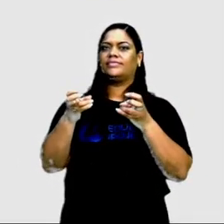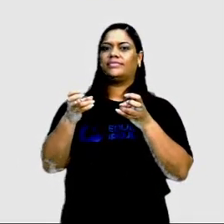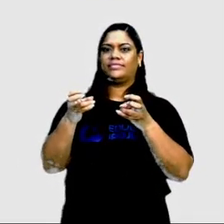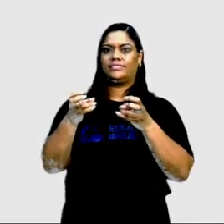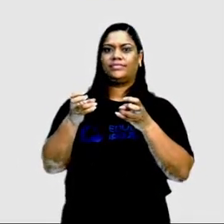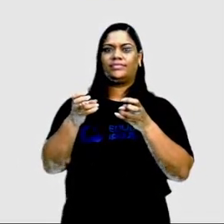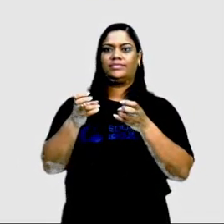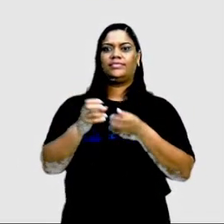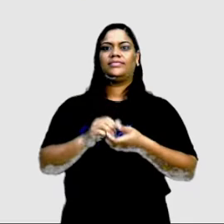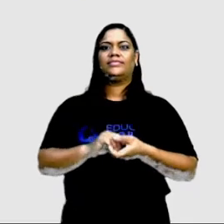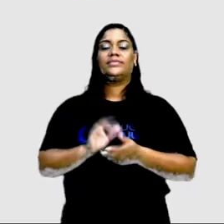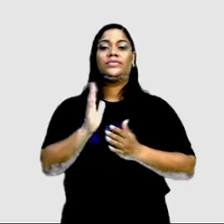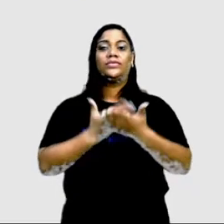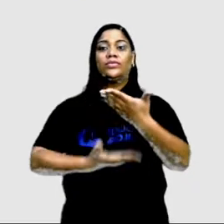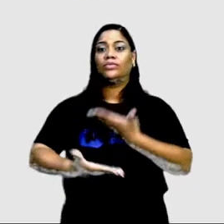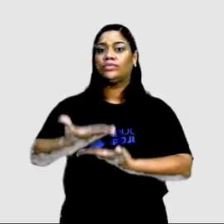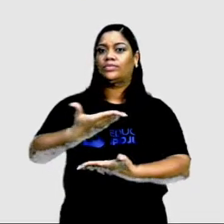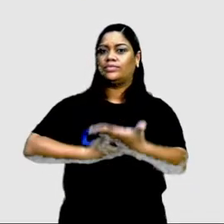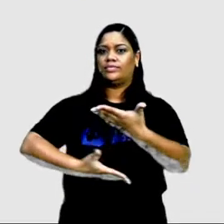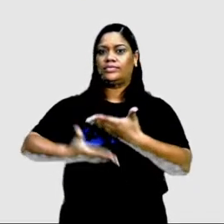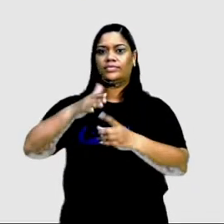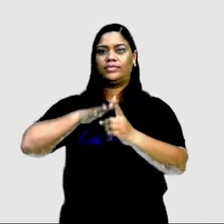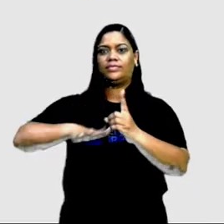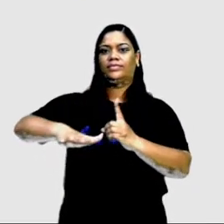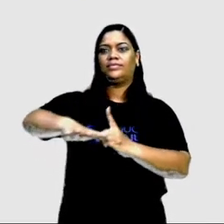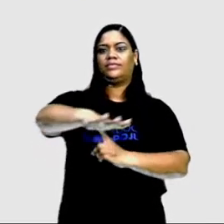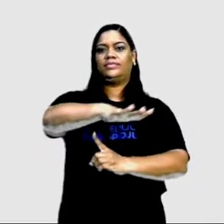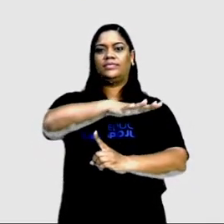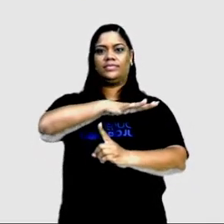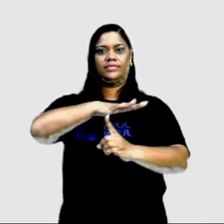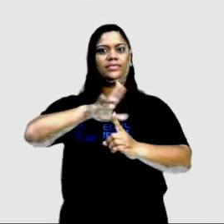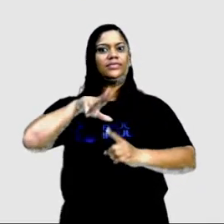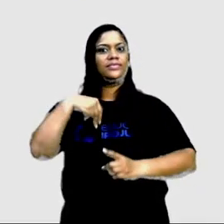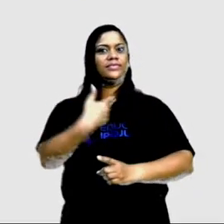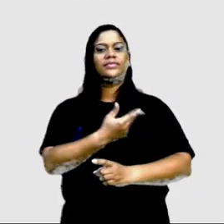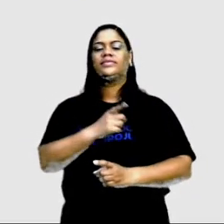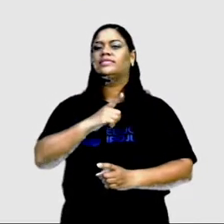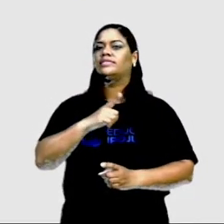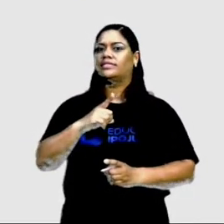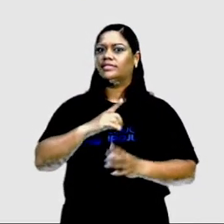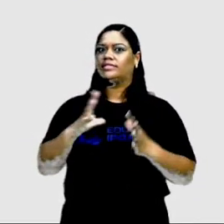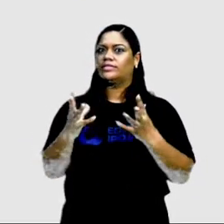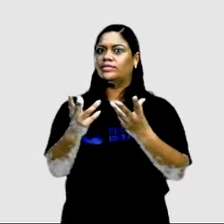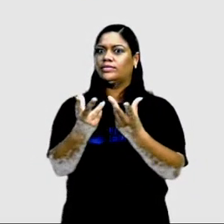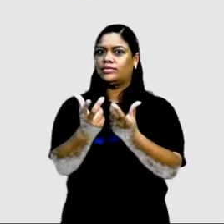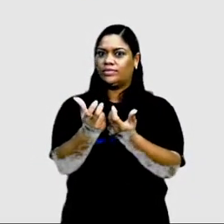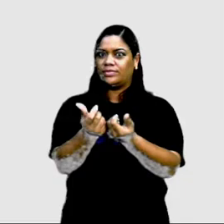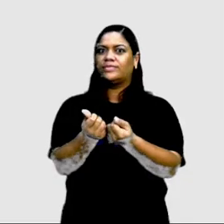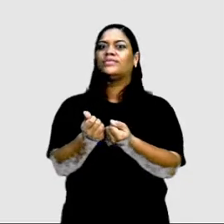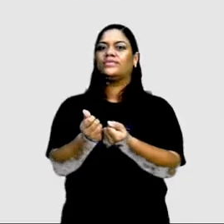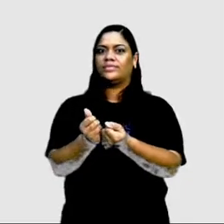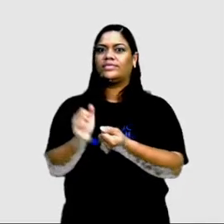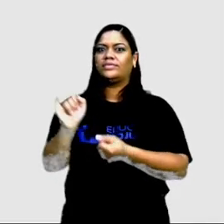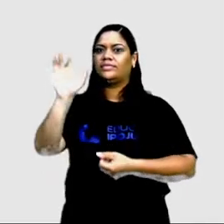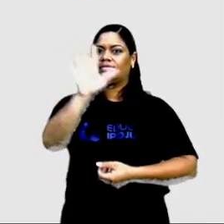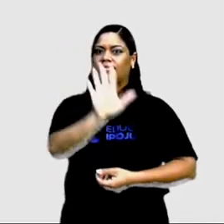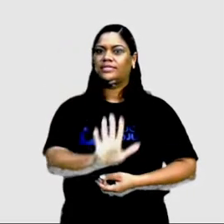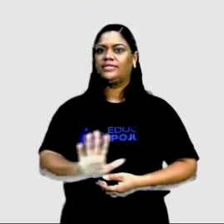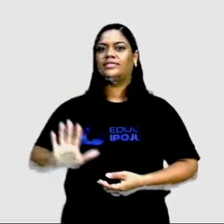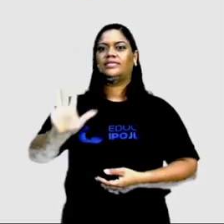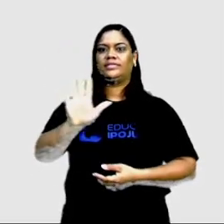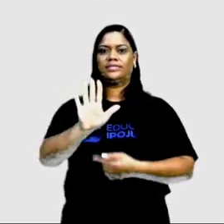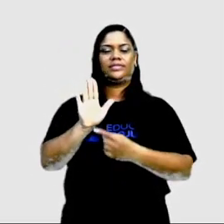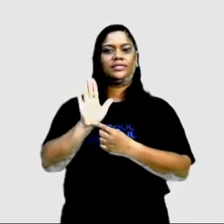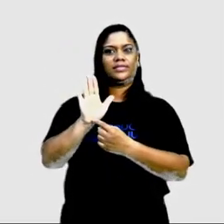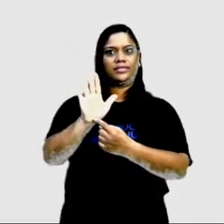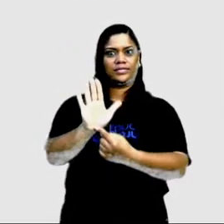para a gente, para o cuidado com o meio ambiente. Então, a gente tem toda a imagem, né? Para passar a